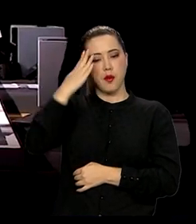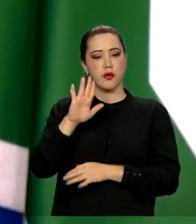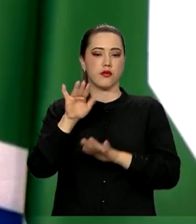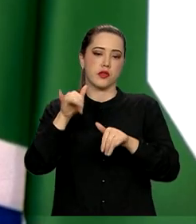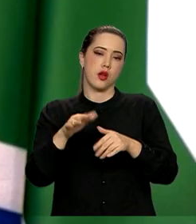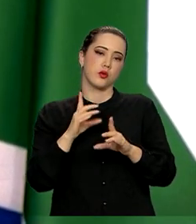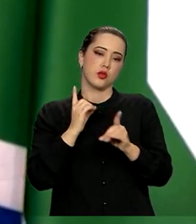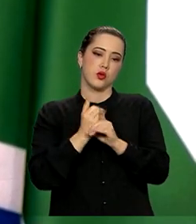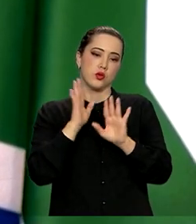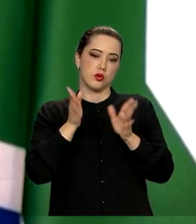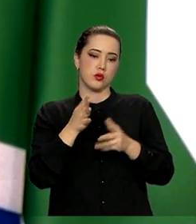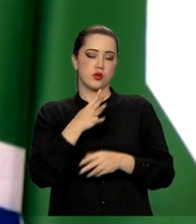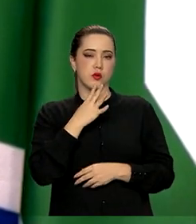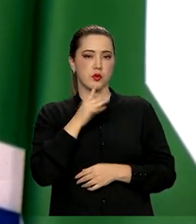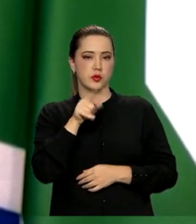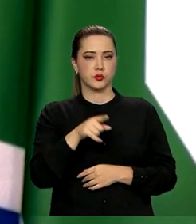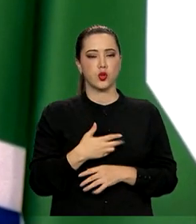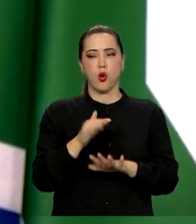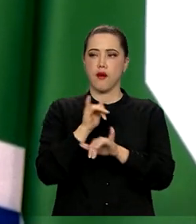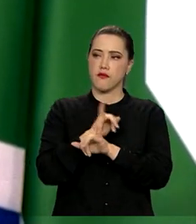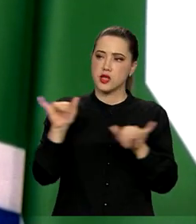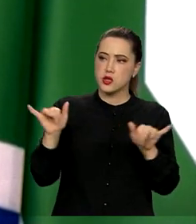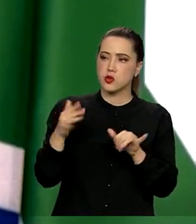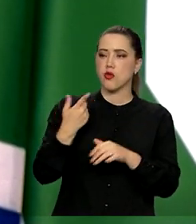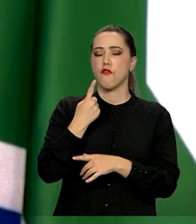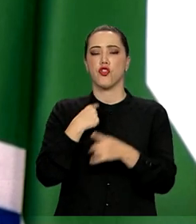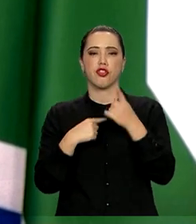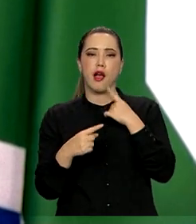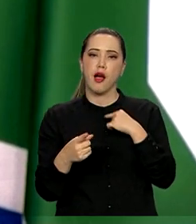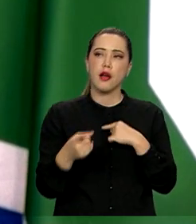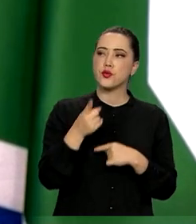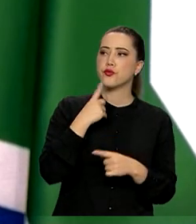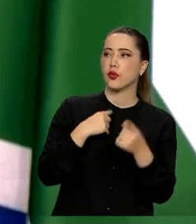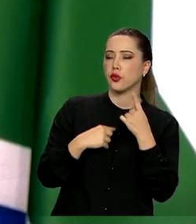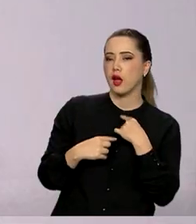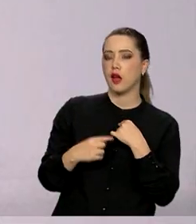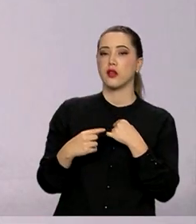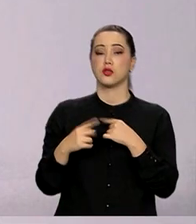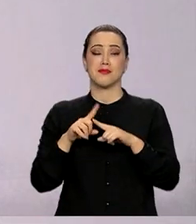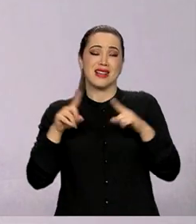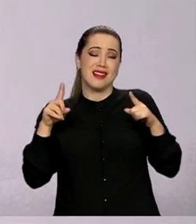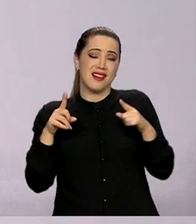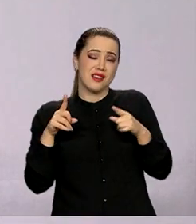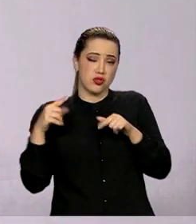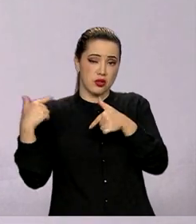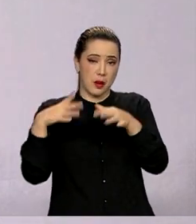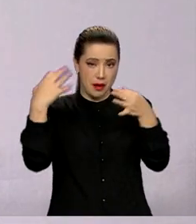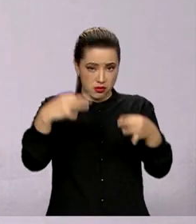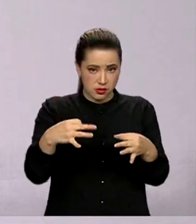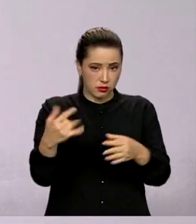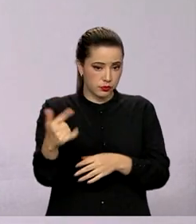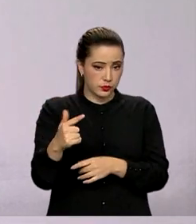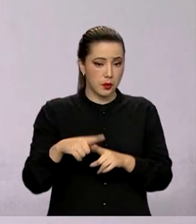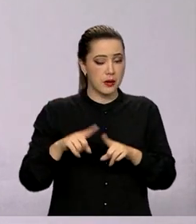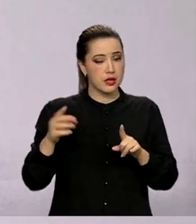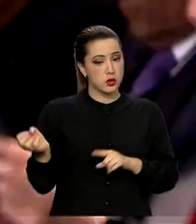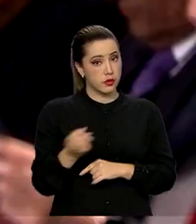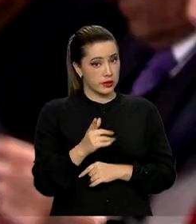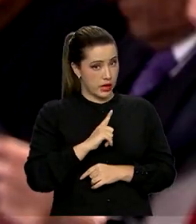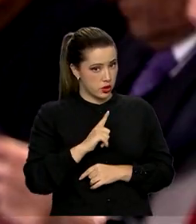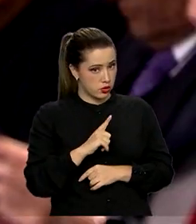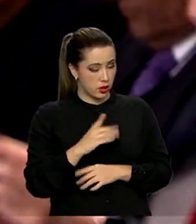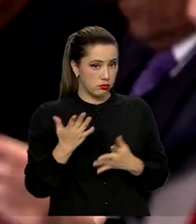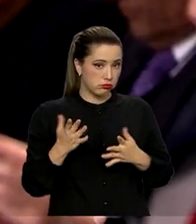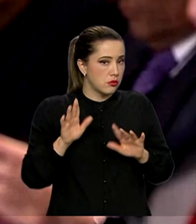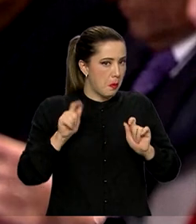encontros, com um comunicado que fala mais de intenções do que de ações concretas. Mas novidade, dessa vez parece que vai ser